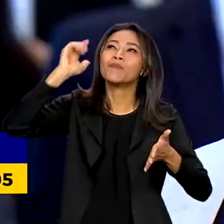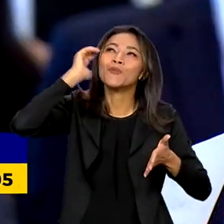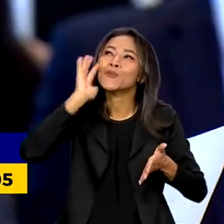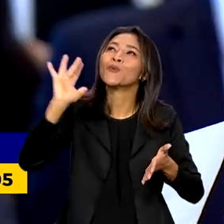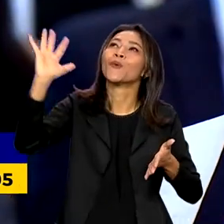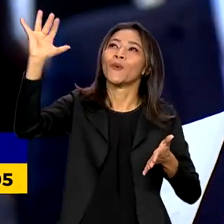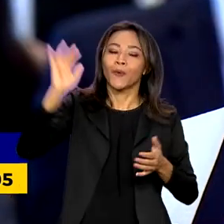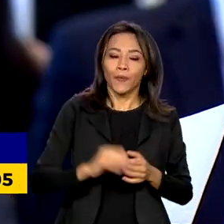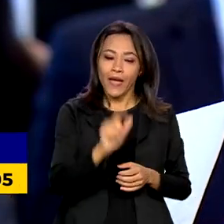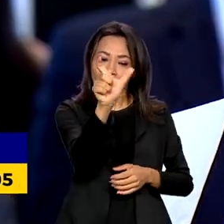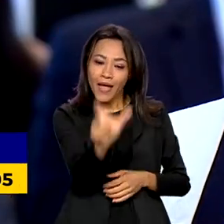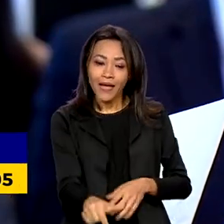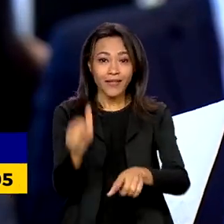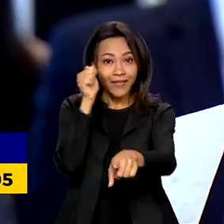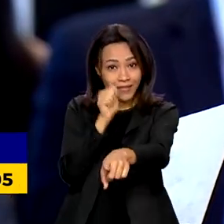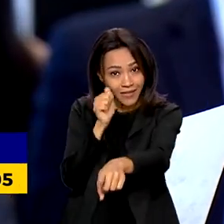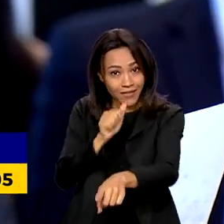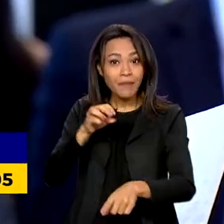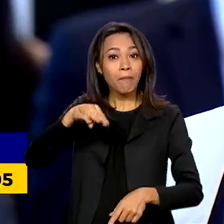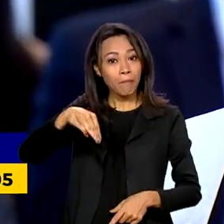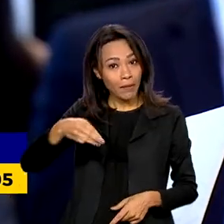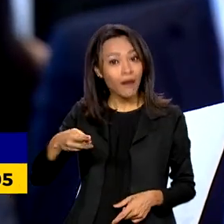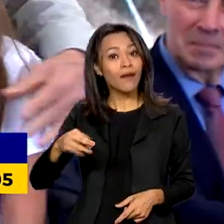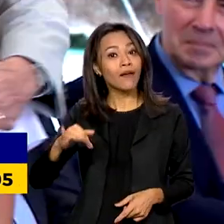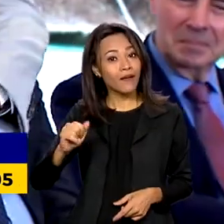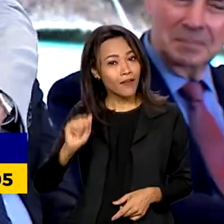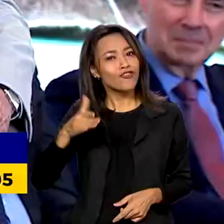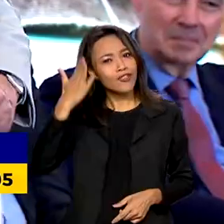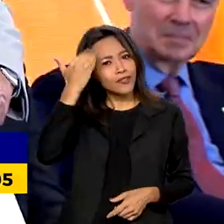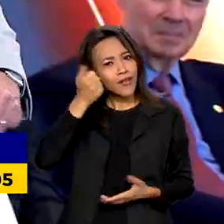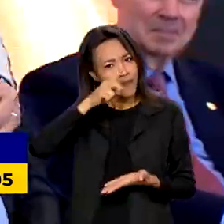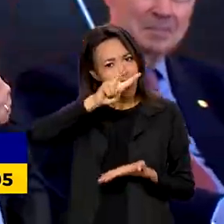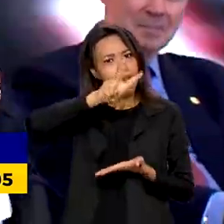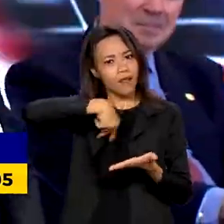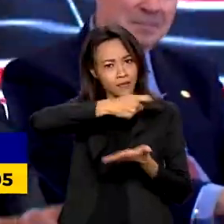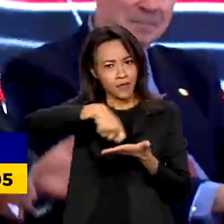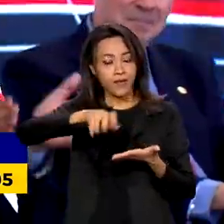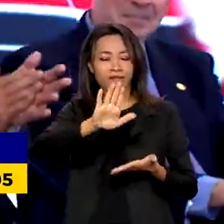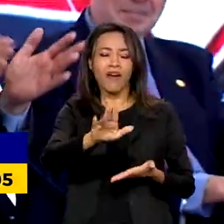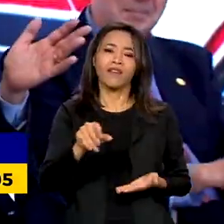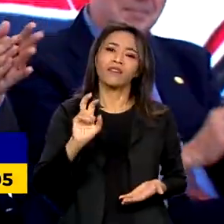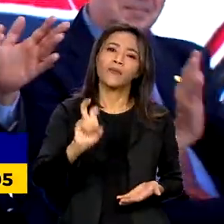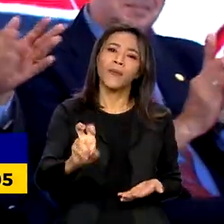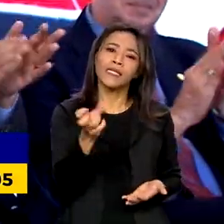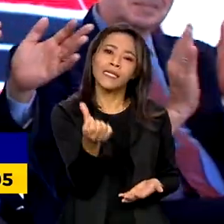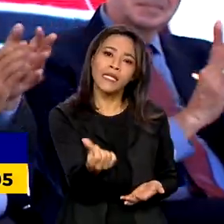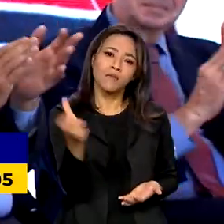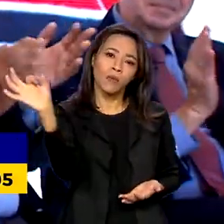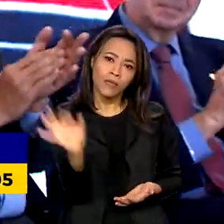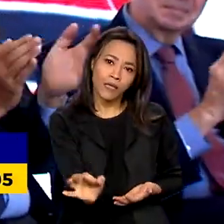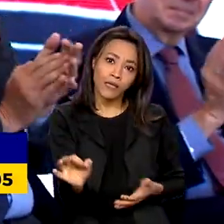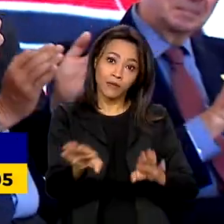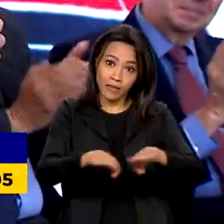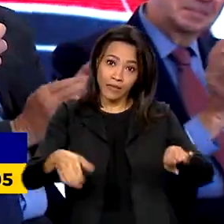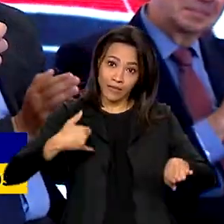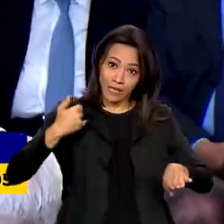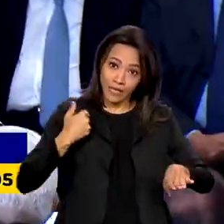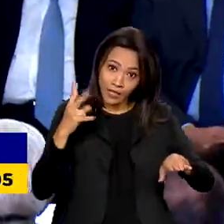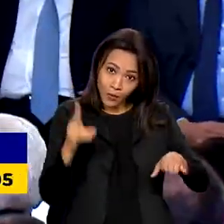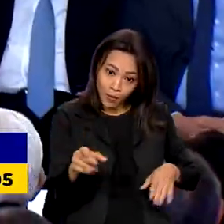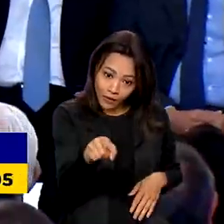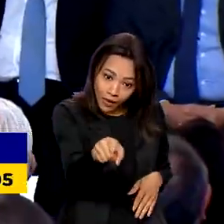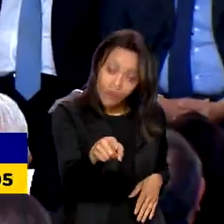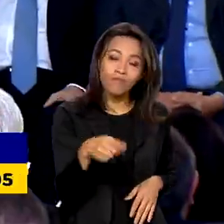Maria Eduarda já sabe ler e escrever, mas 56% das crianças na idade dela